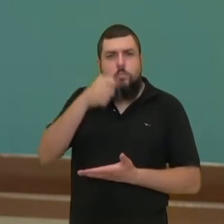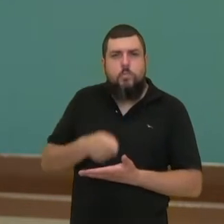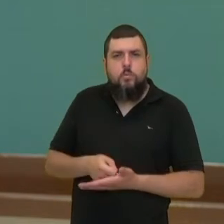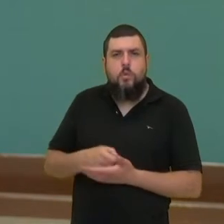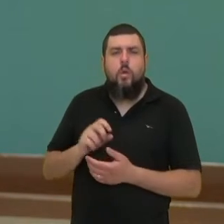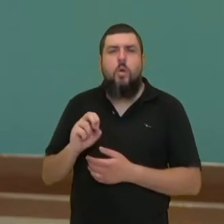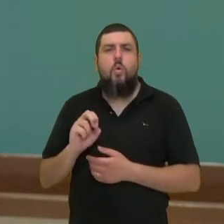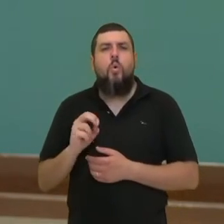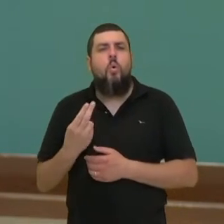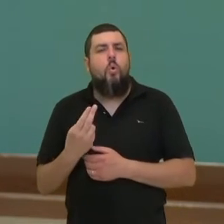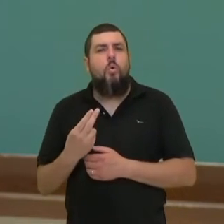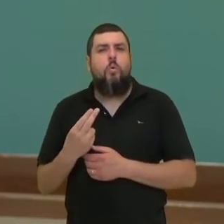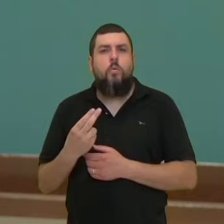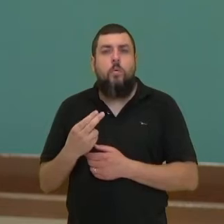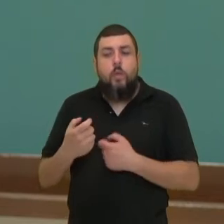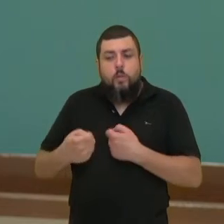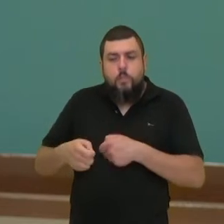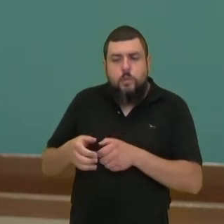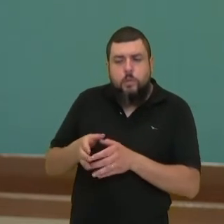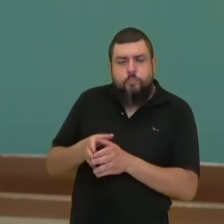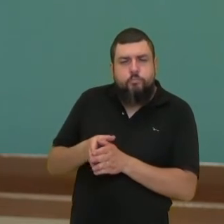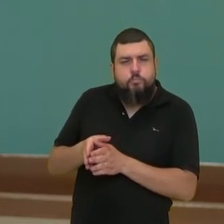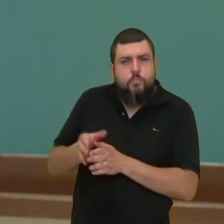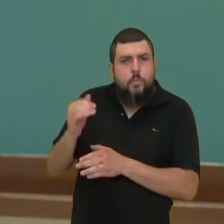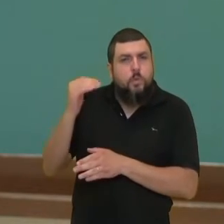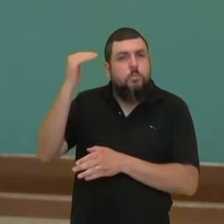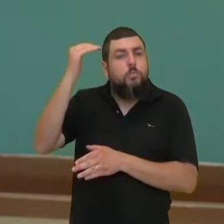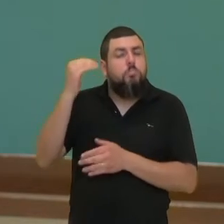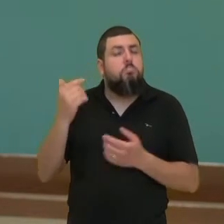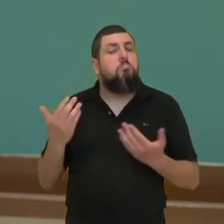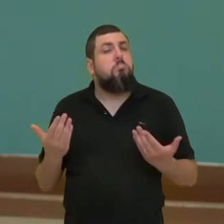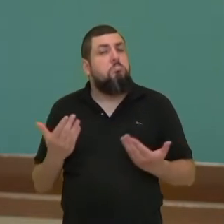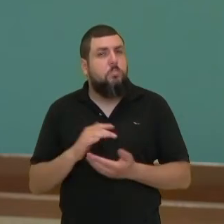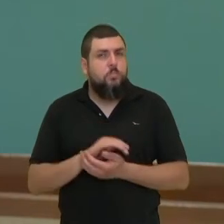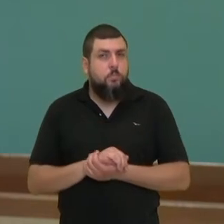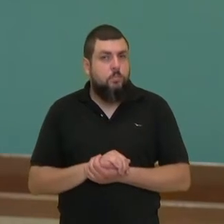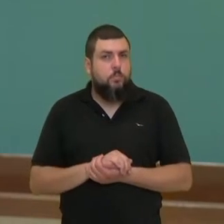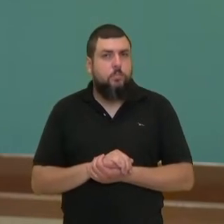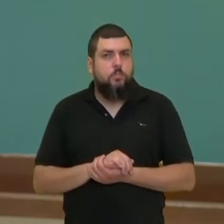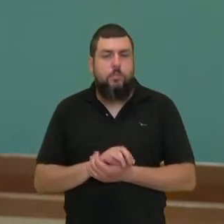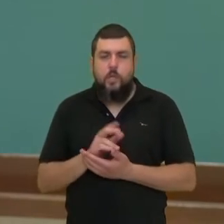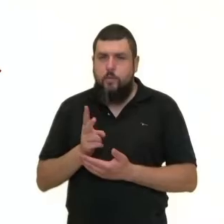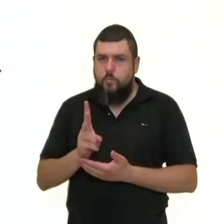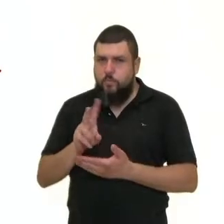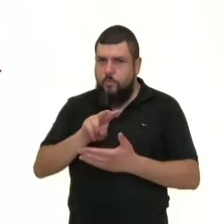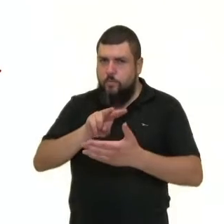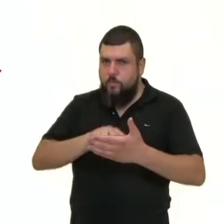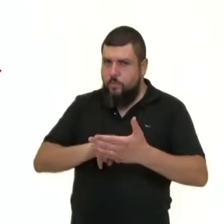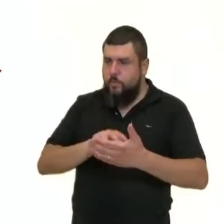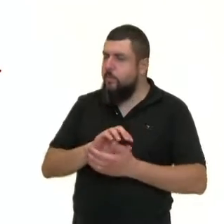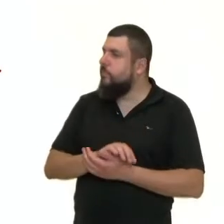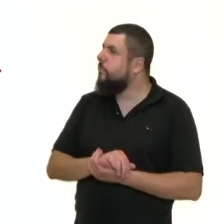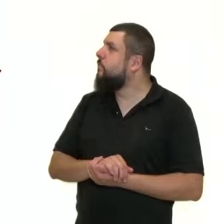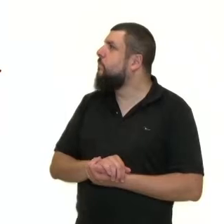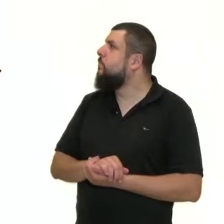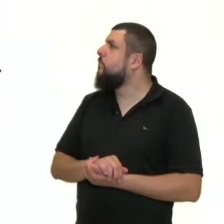direcionada, orientada por um adulto. Continuando aqui, a